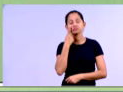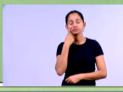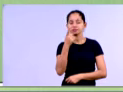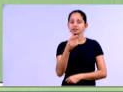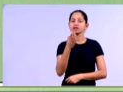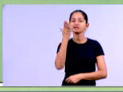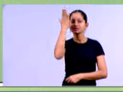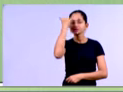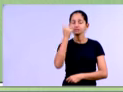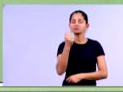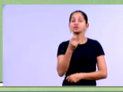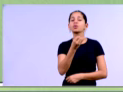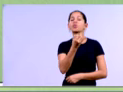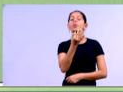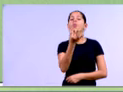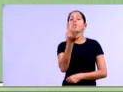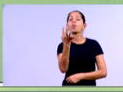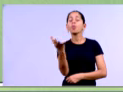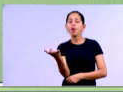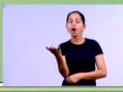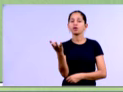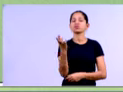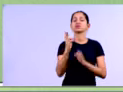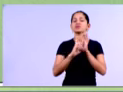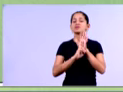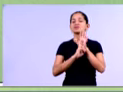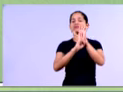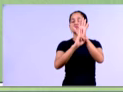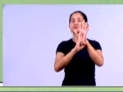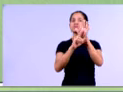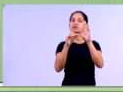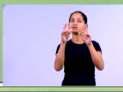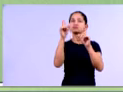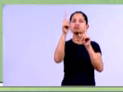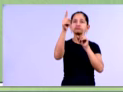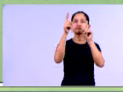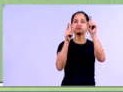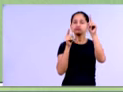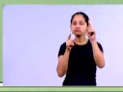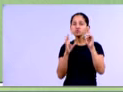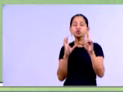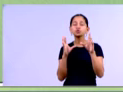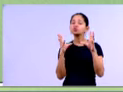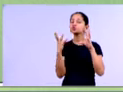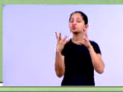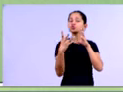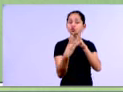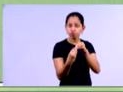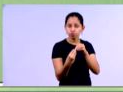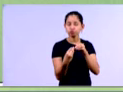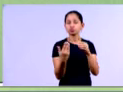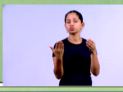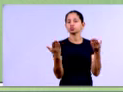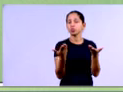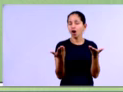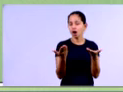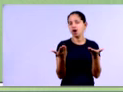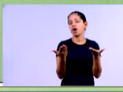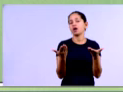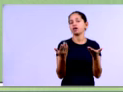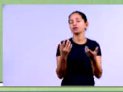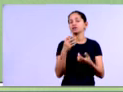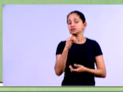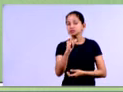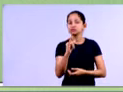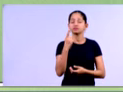quero saber qual a participação das disponibilidades, tá, das disponibilidades aqui, em